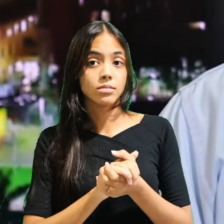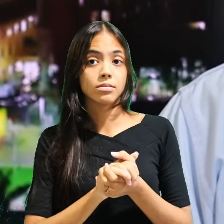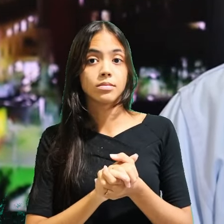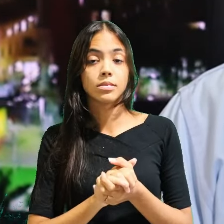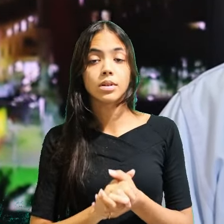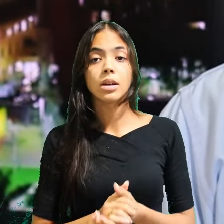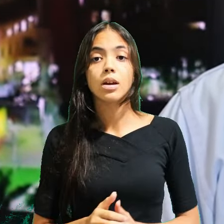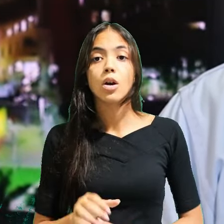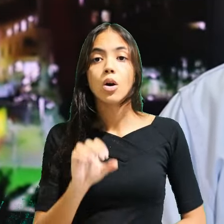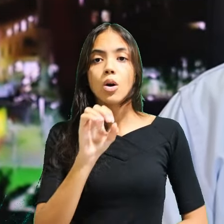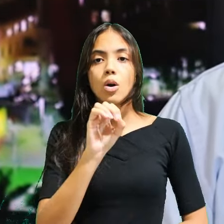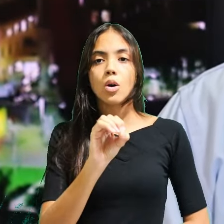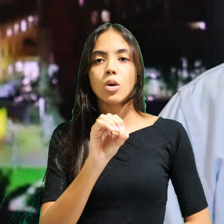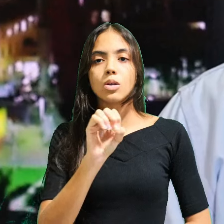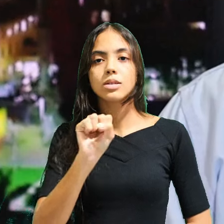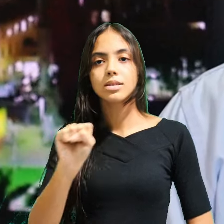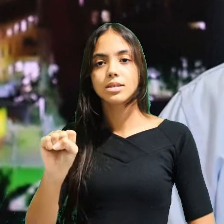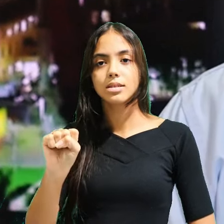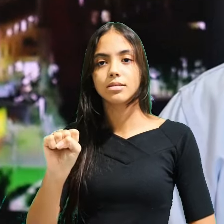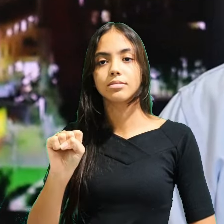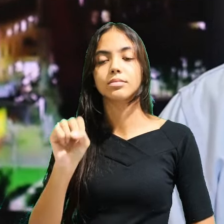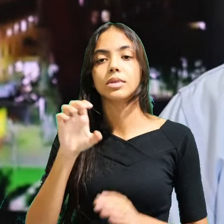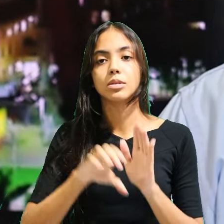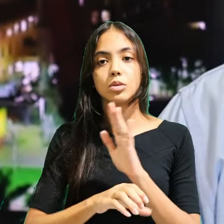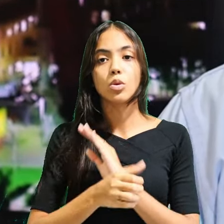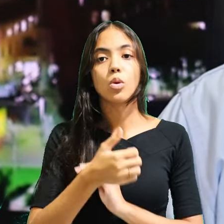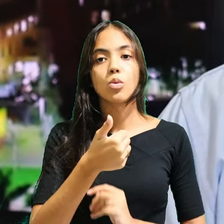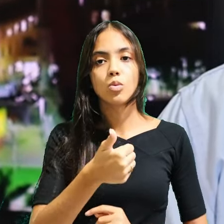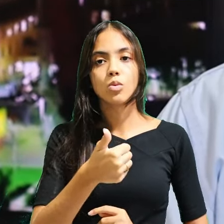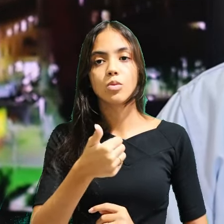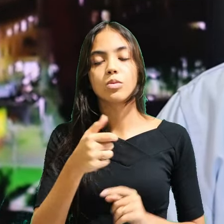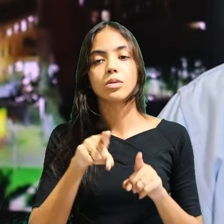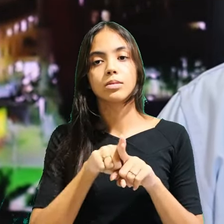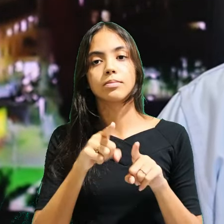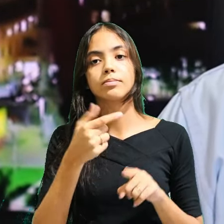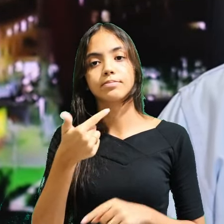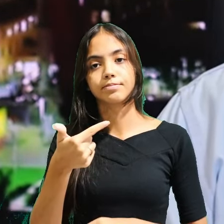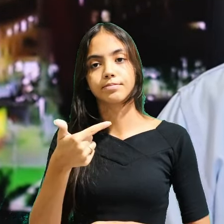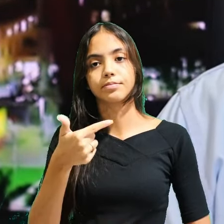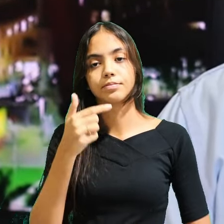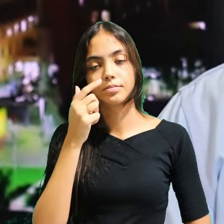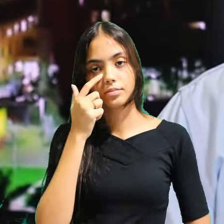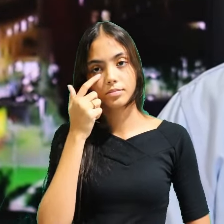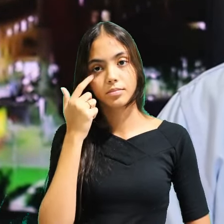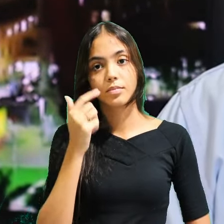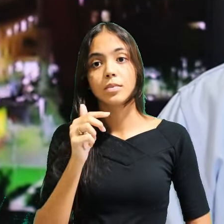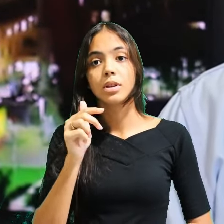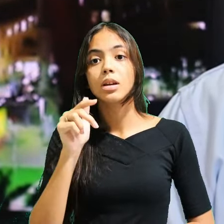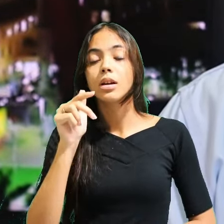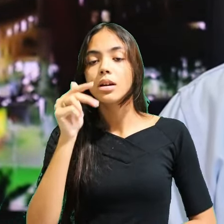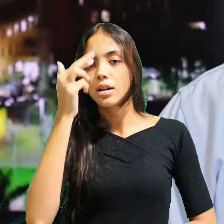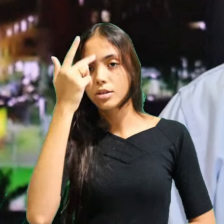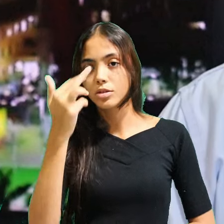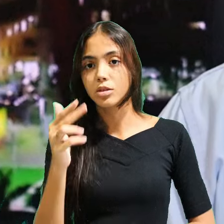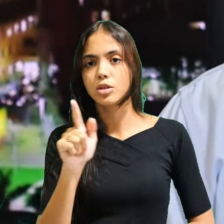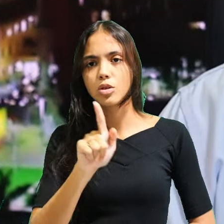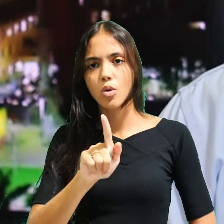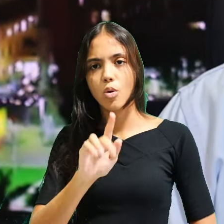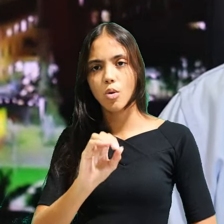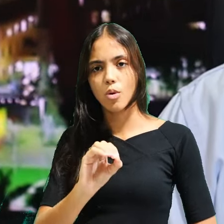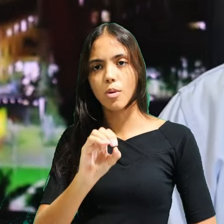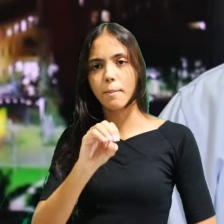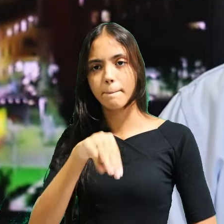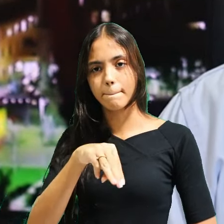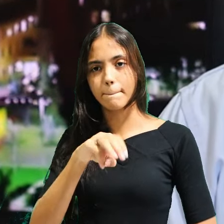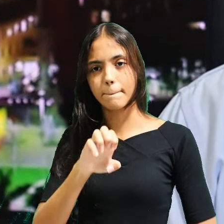Oséias e Gômer, conforme Oséias 1 e 2. A história de Gômer, que se prostituía,